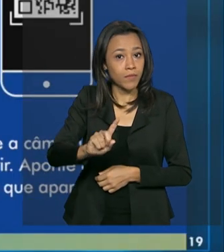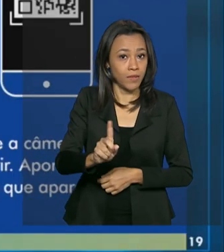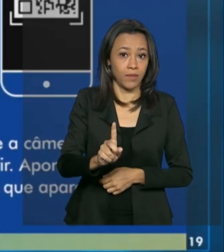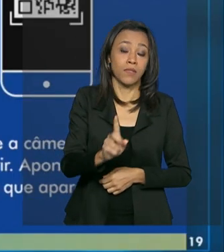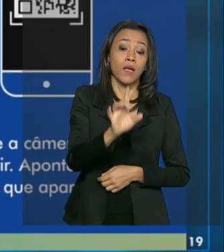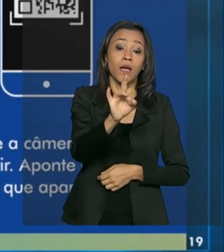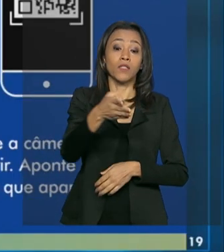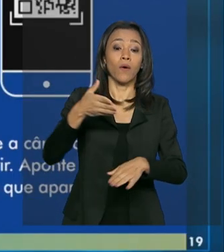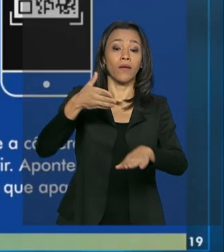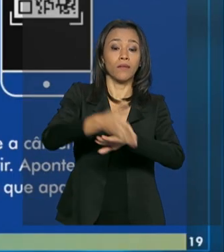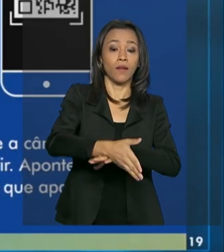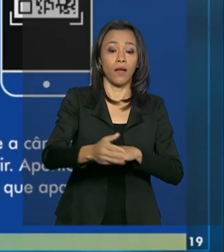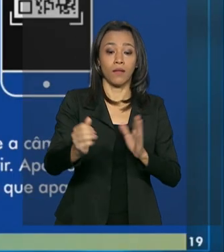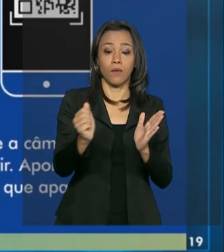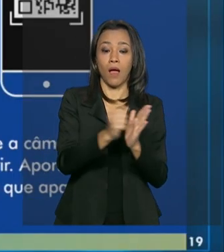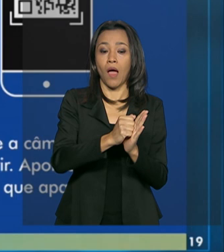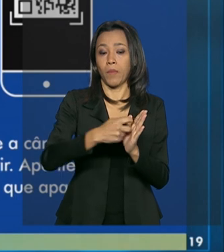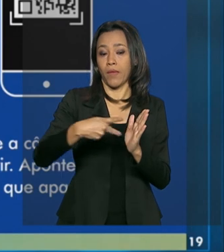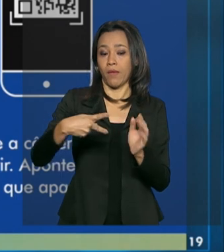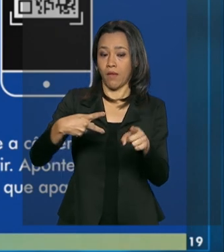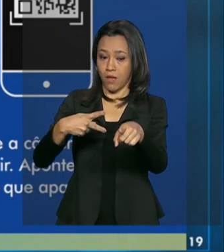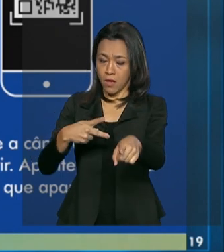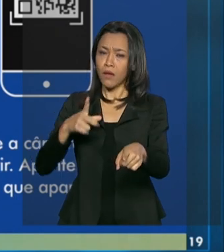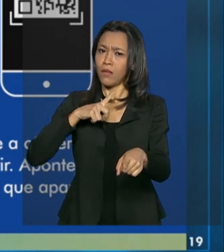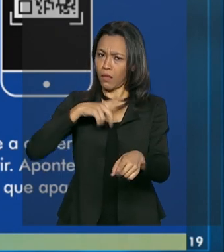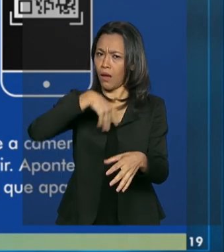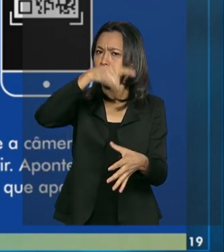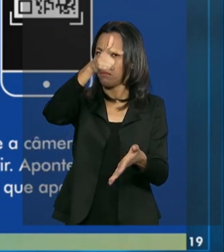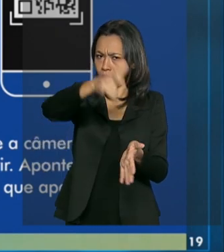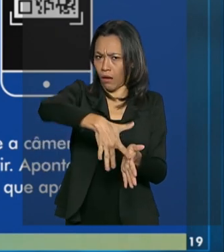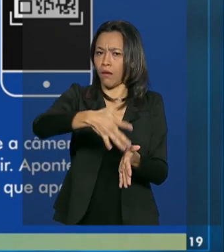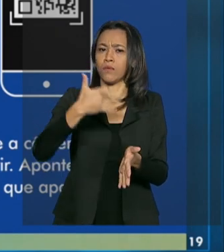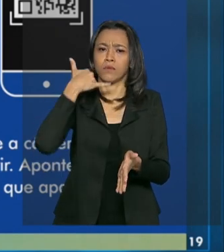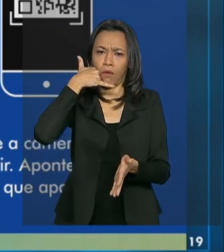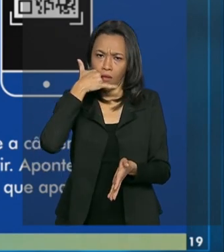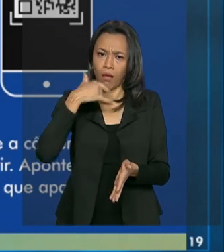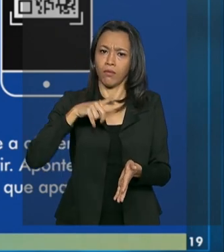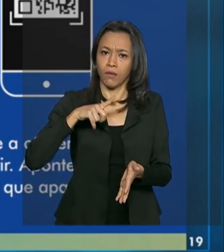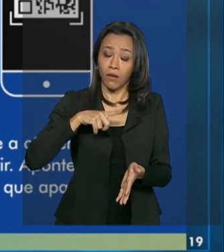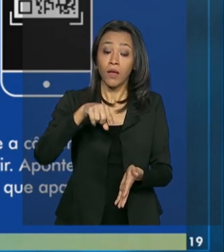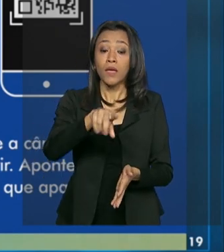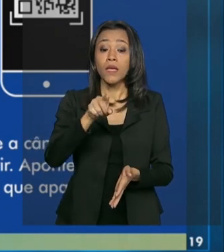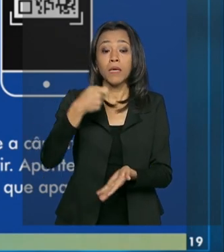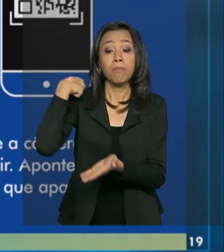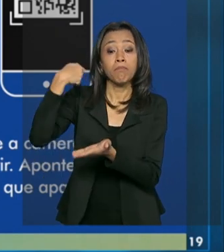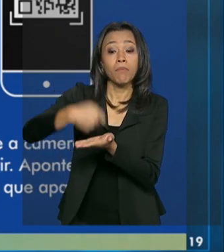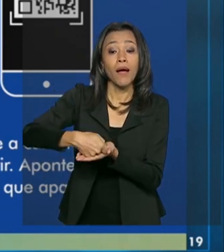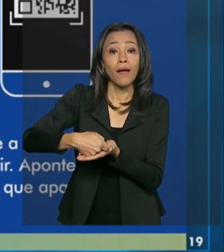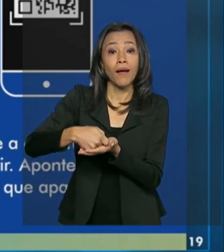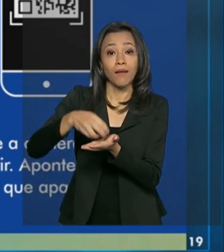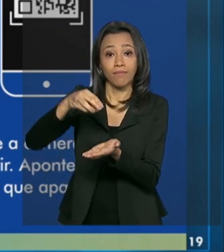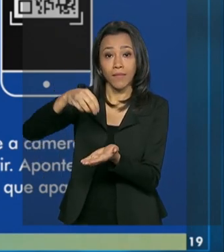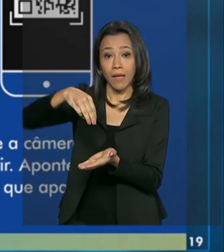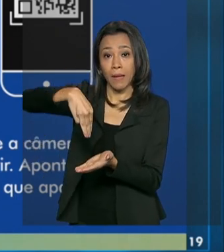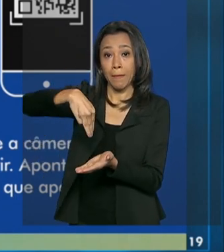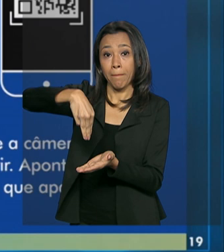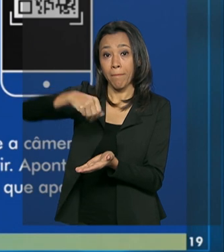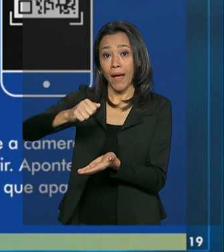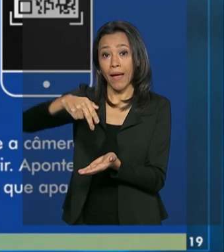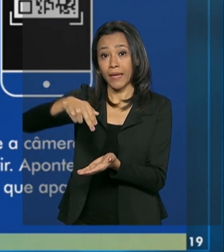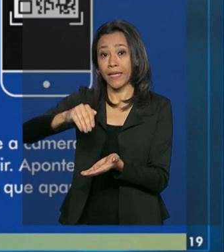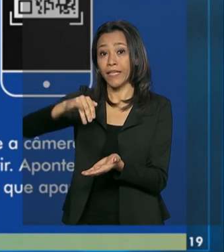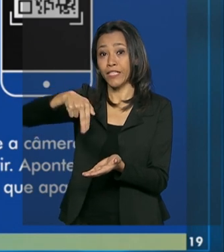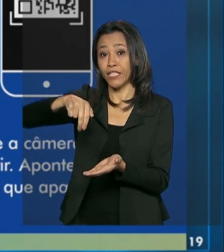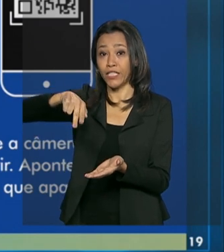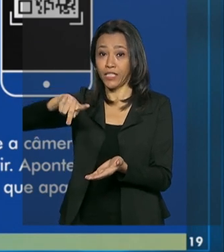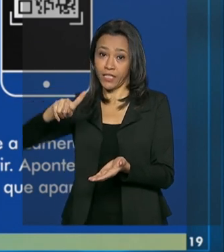deve acessar o aplicativo Caixa Tem no próprio celular e selecionar a opção Pagar na maquininha. Automaticamente, a